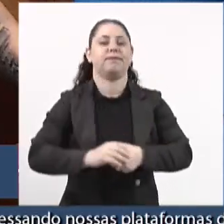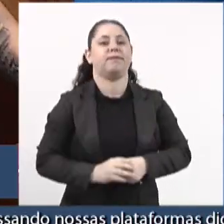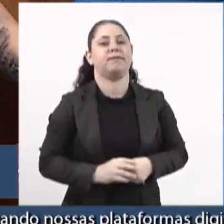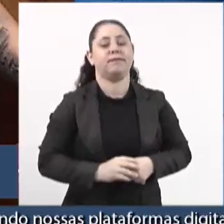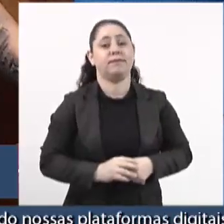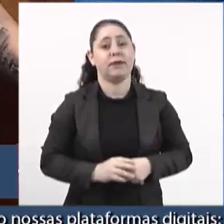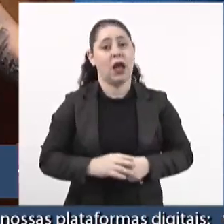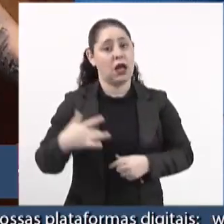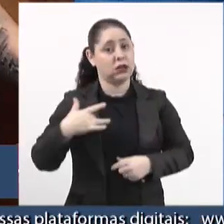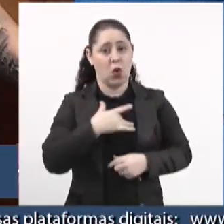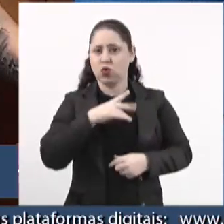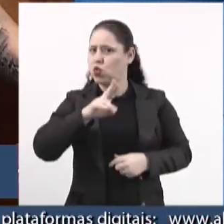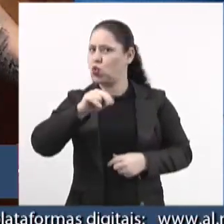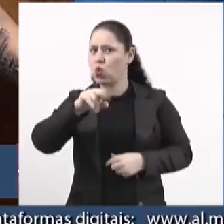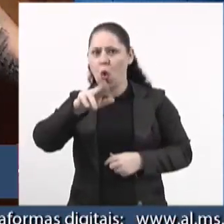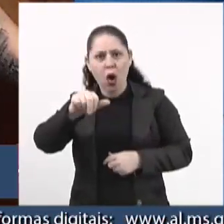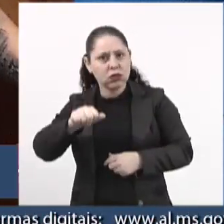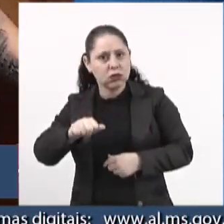A saúde, não.